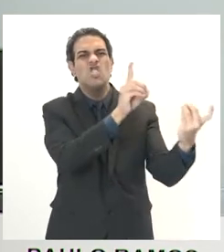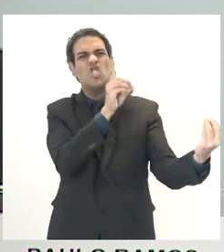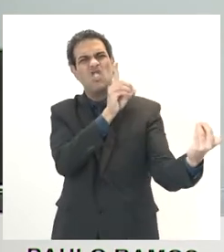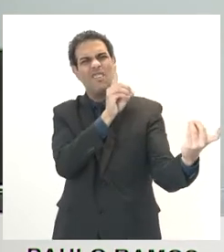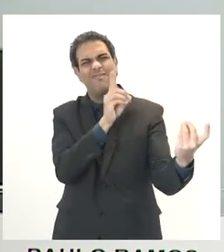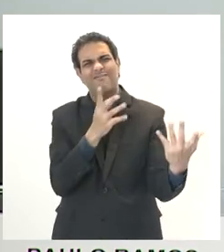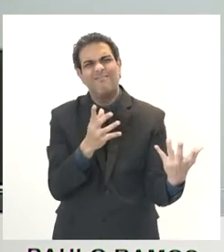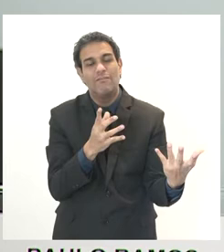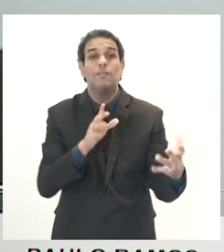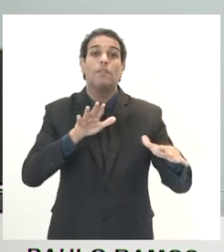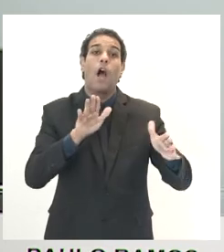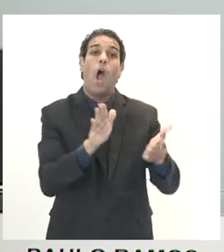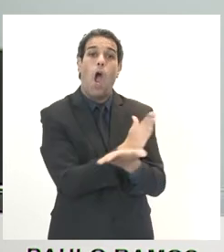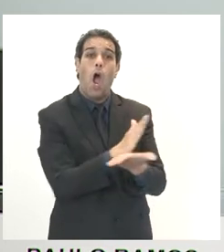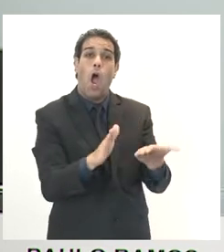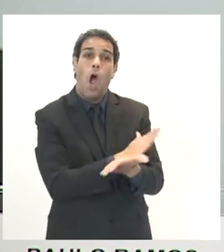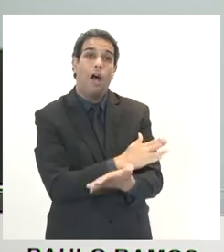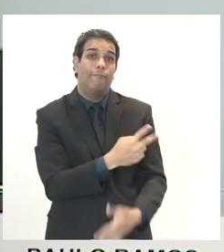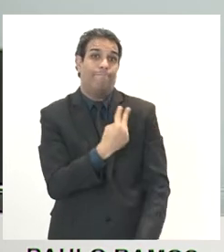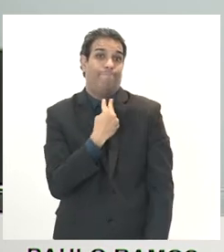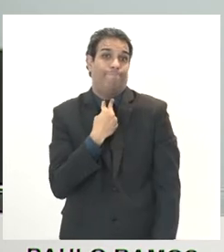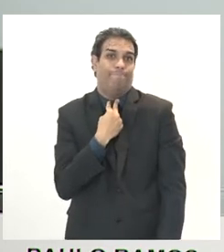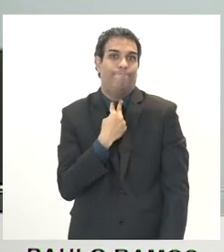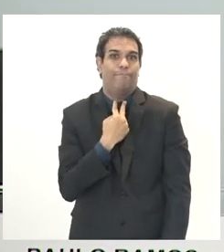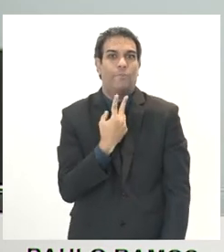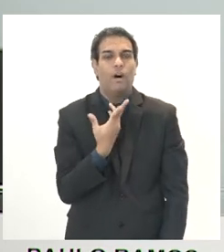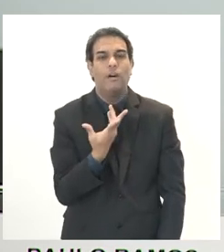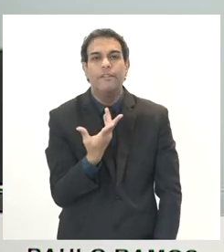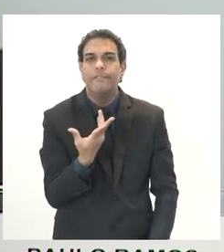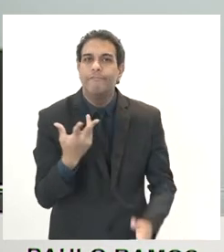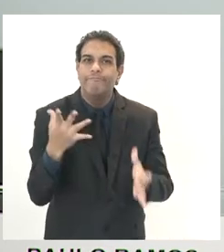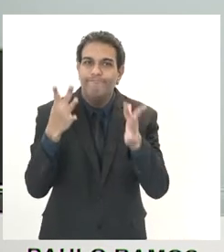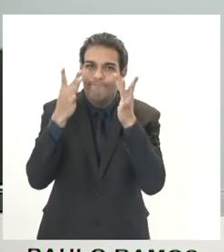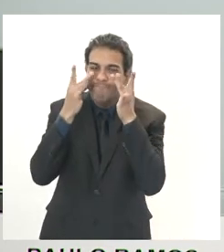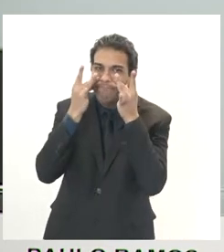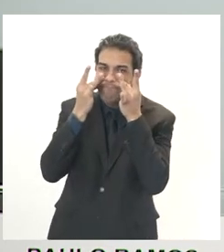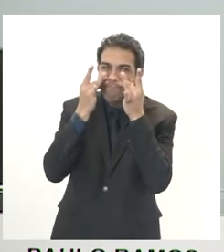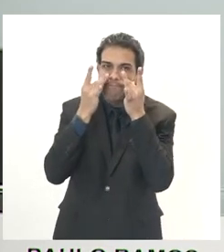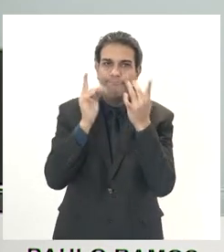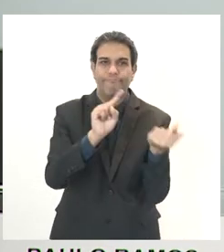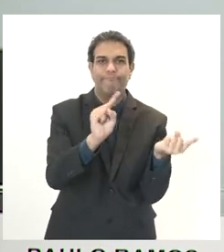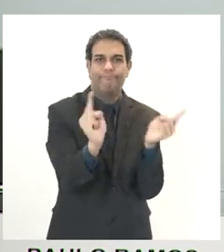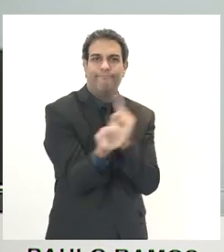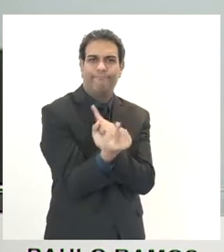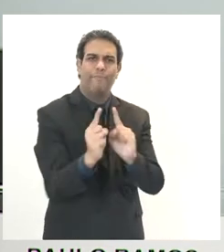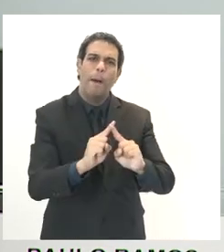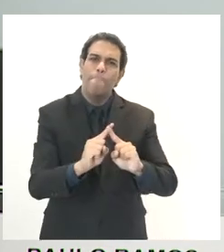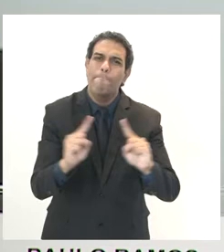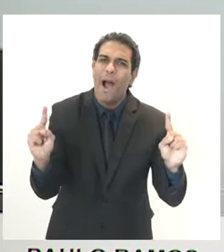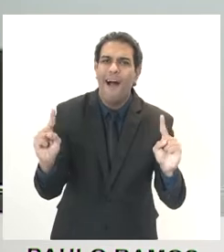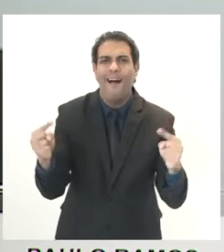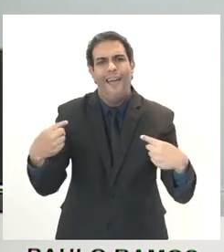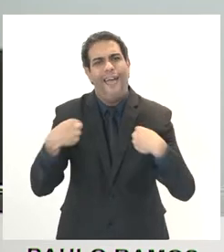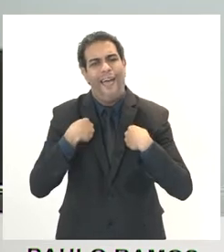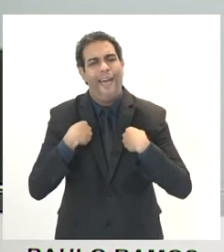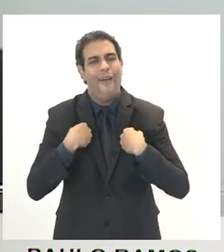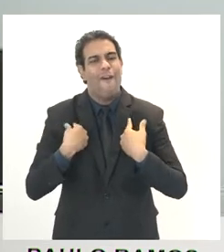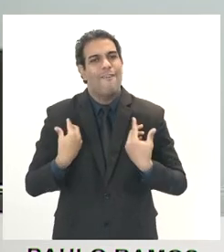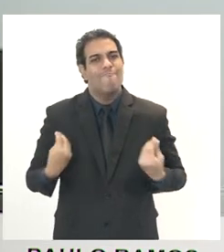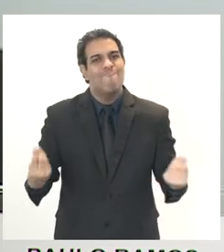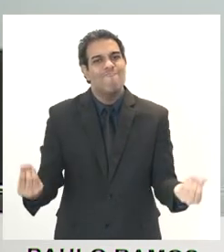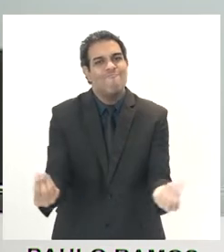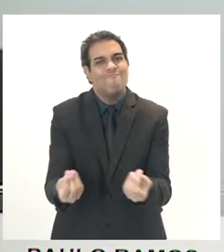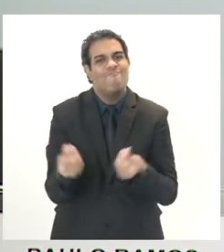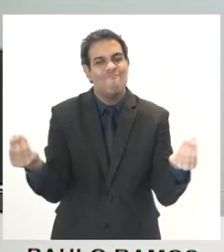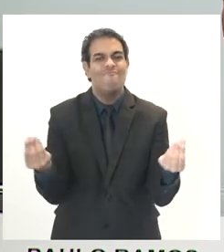Tem certas coisas que não podem ser feitas à distância. Mas, mesmo assim, mesmo assim,